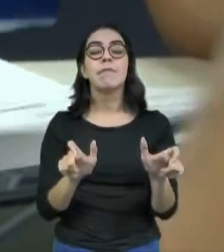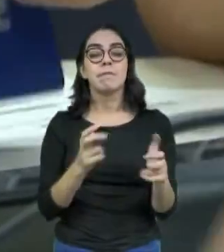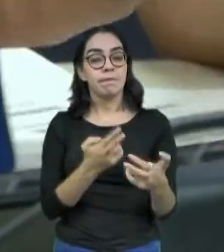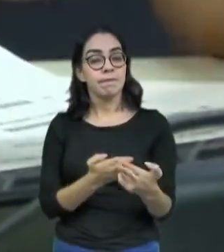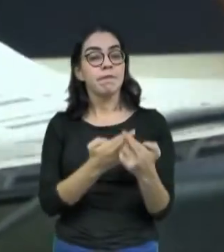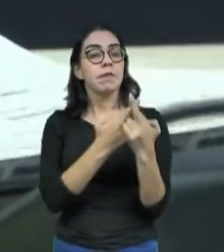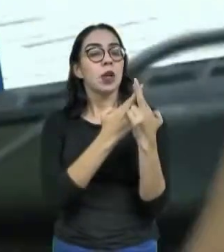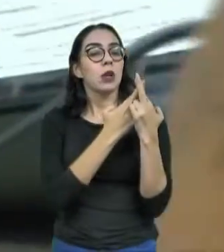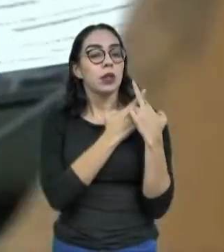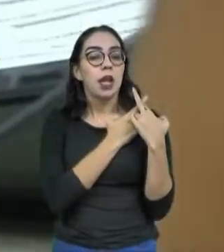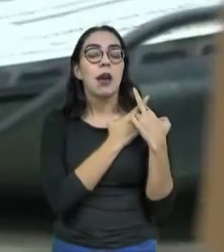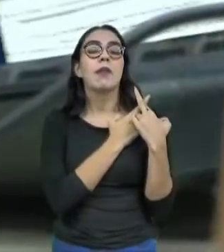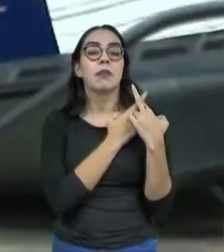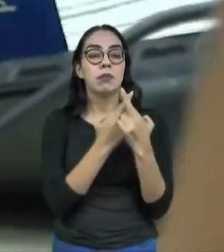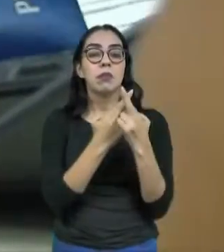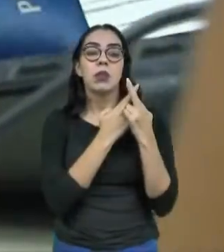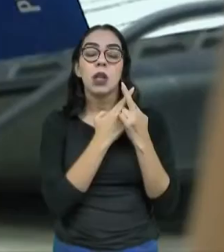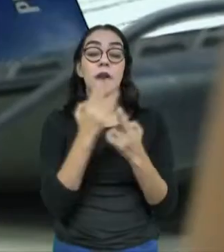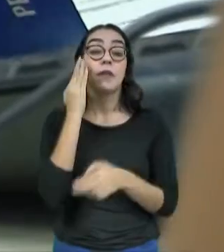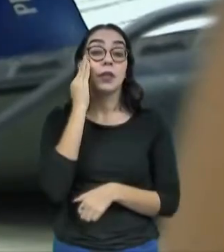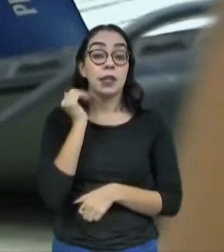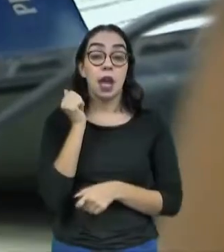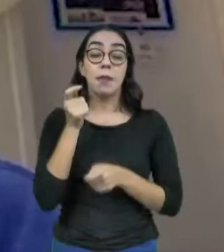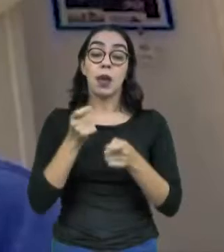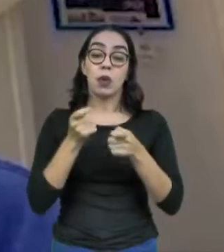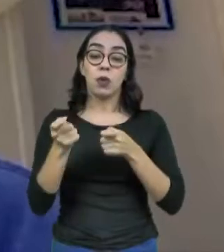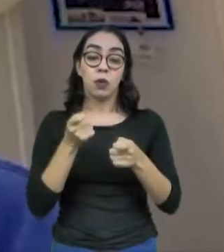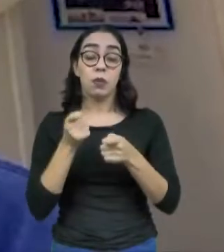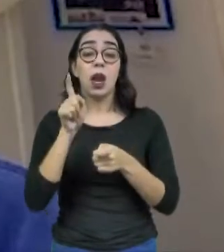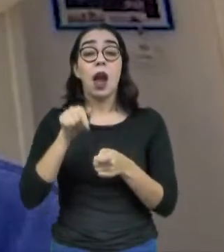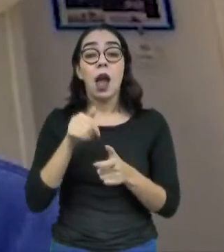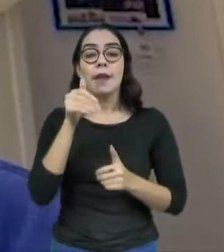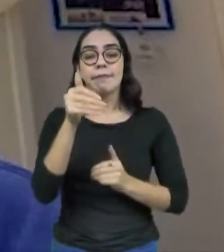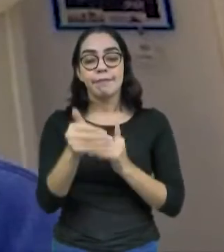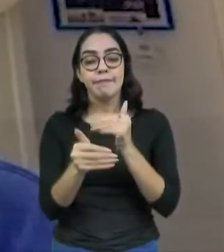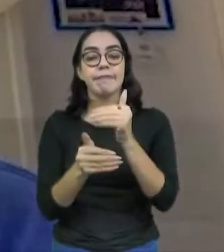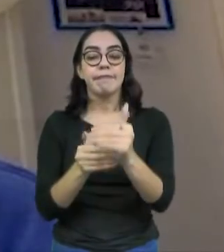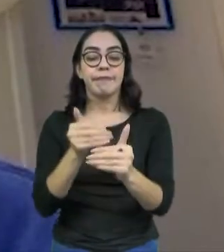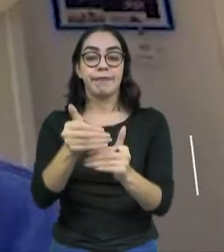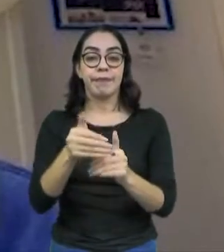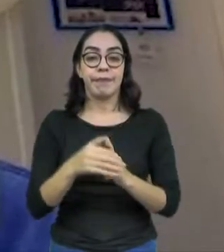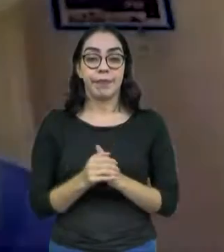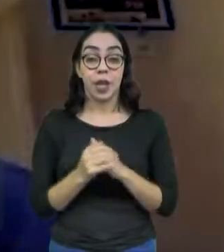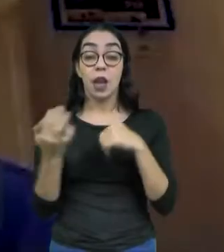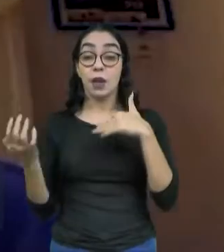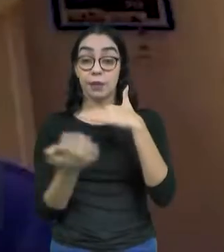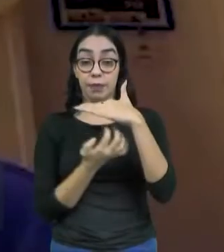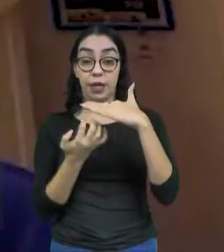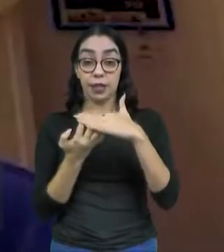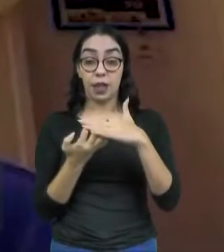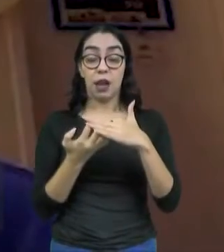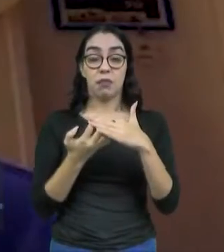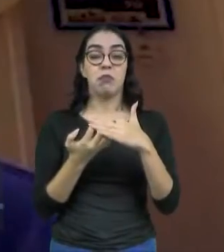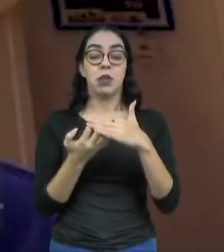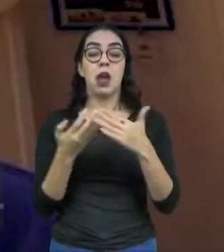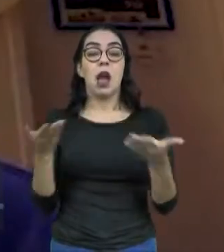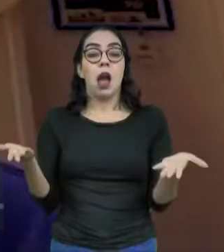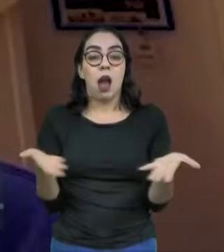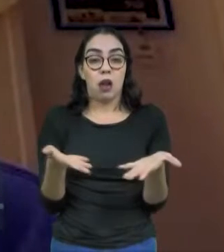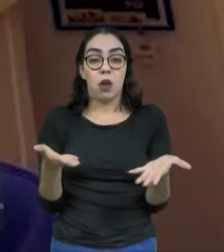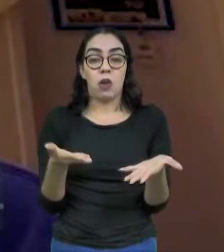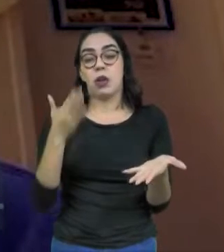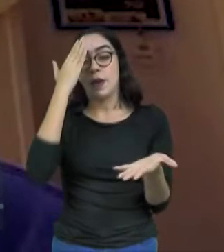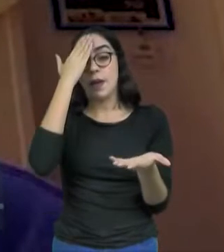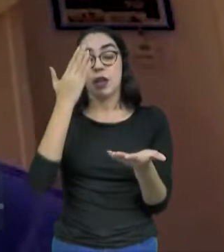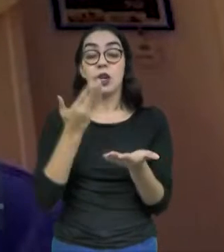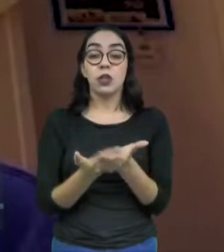entende que a recuperação da economia é gradativa. Os empresários estão acreditando na economia porque quem faz a economia